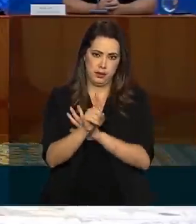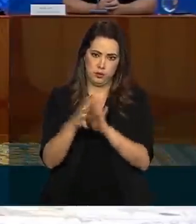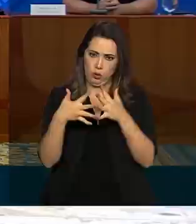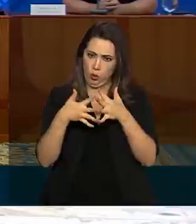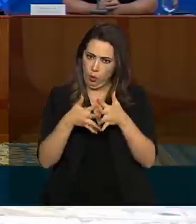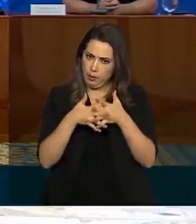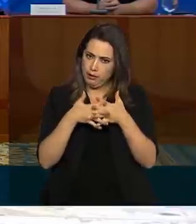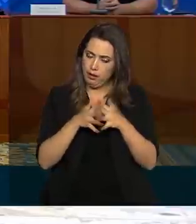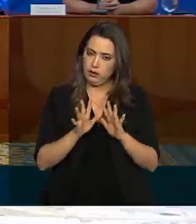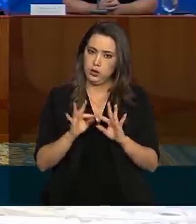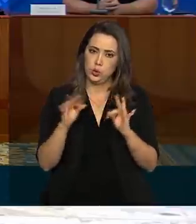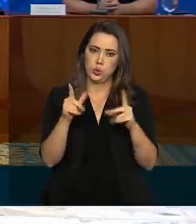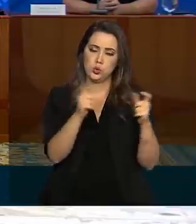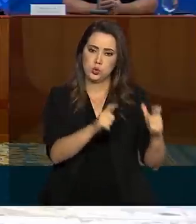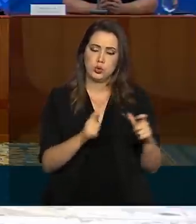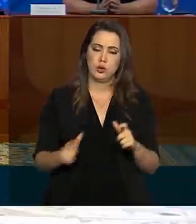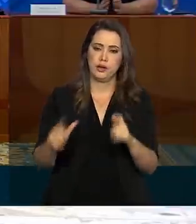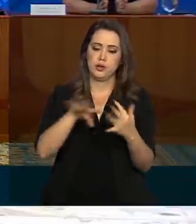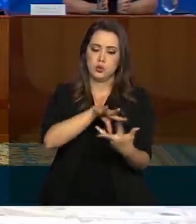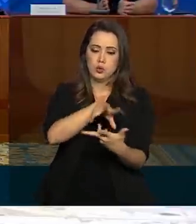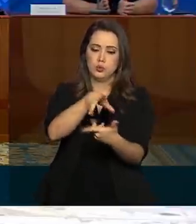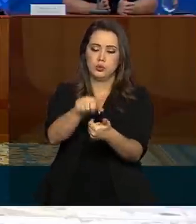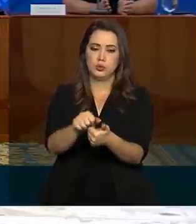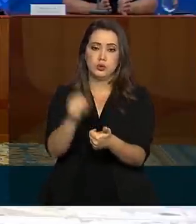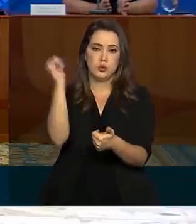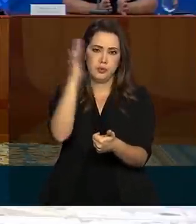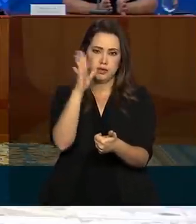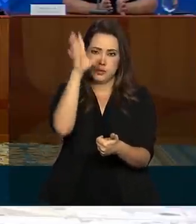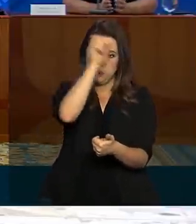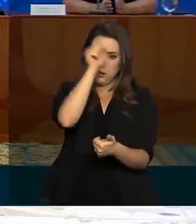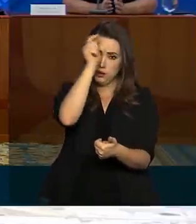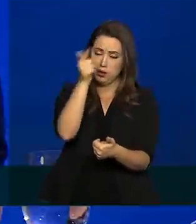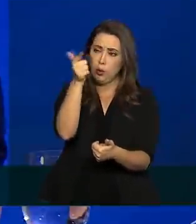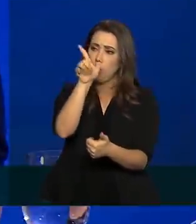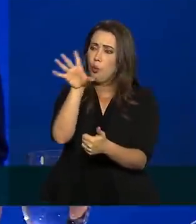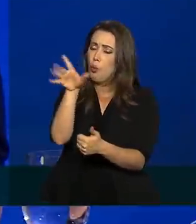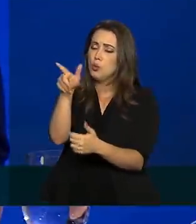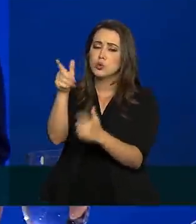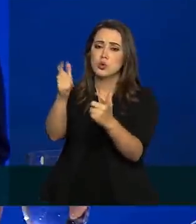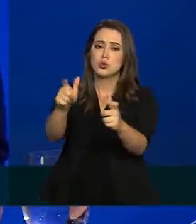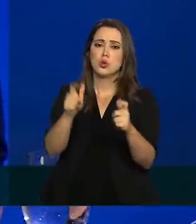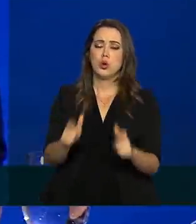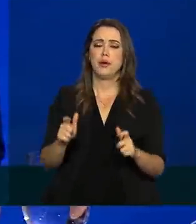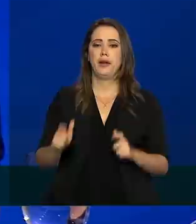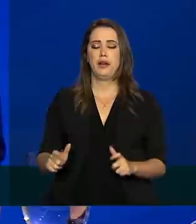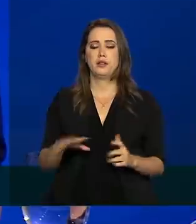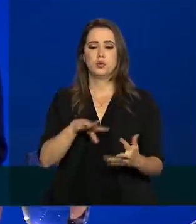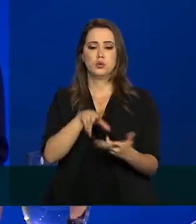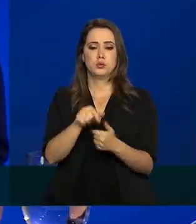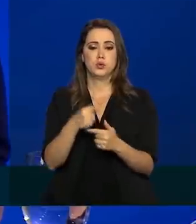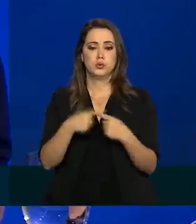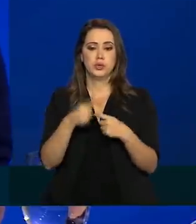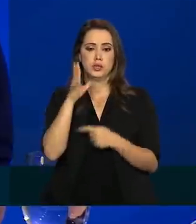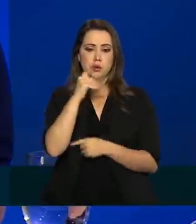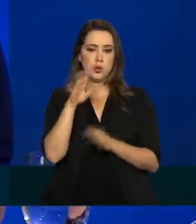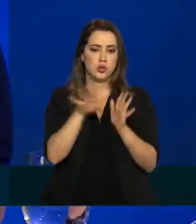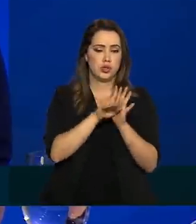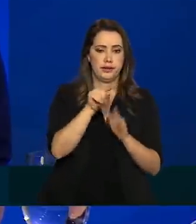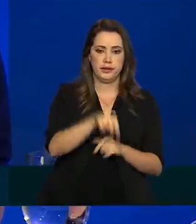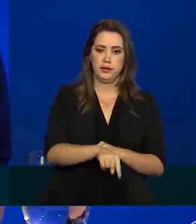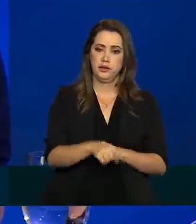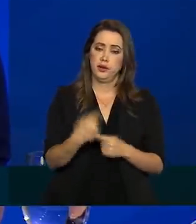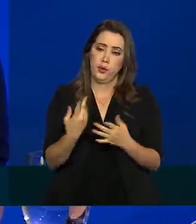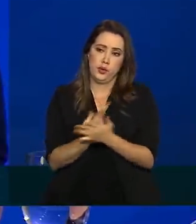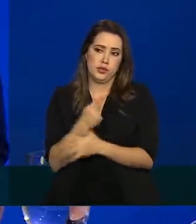complexa. Em todos os lugares do mundo, e o Brasil acabou aprendendo com os outros lugares porque a epidemia demorou mais a chegar aqui, isso aconteceu.